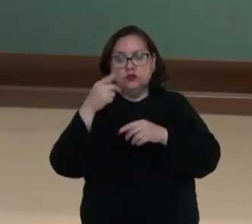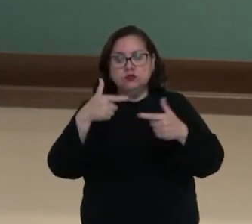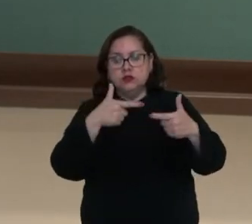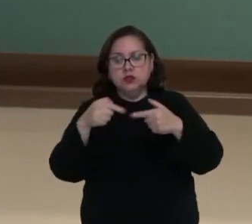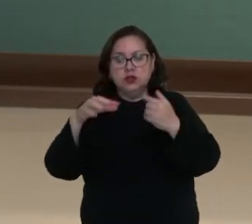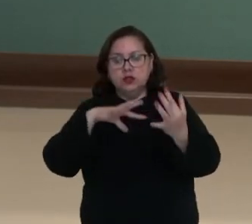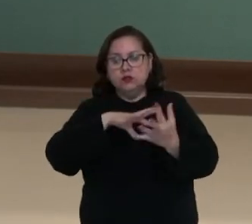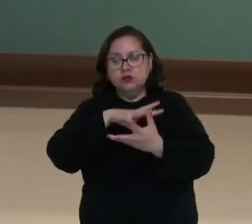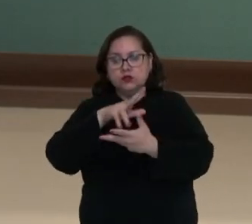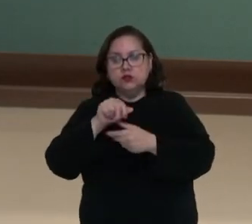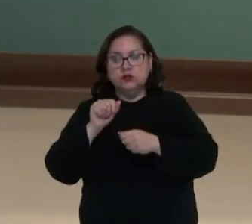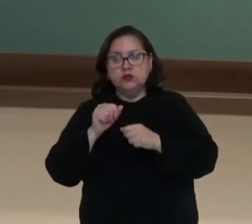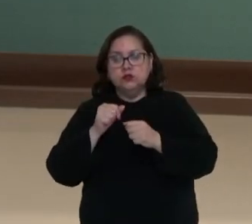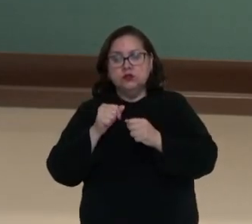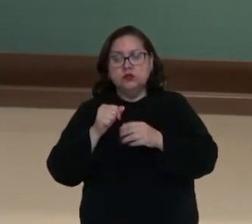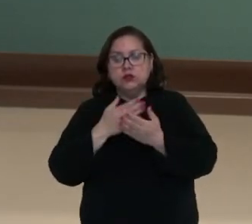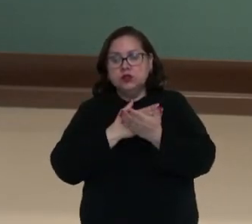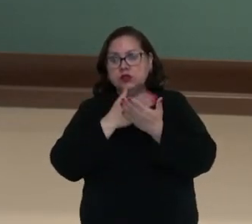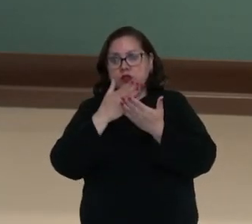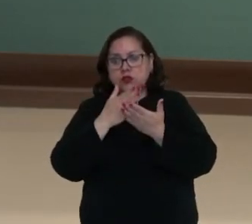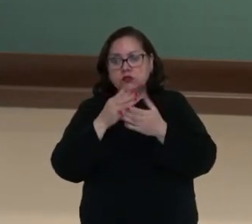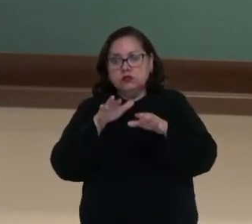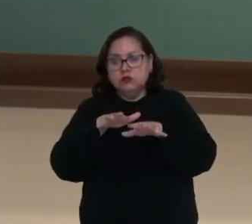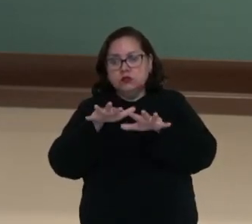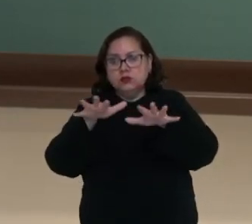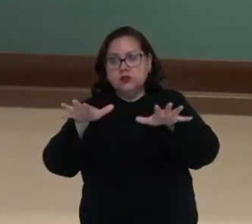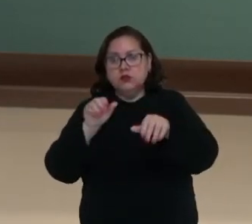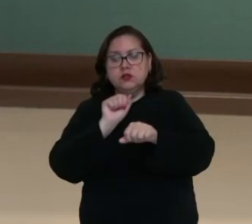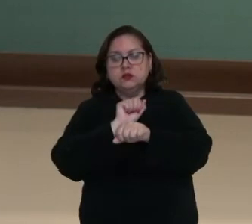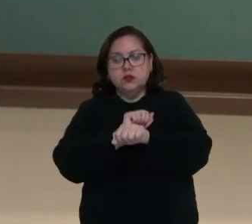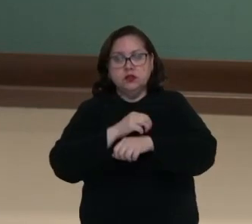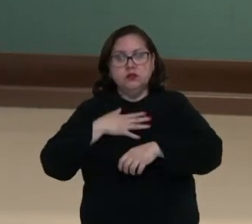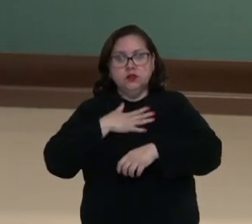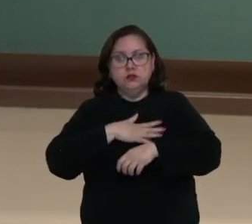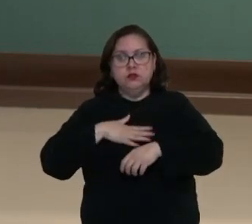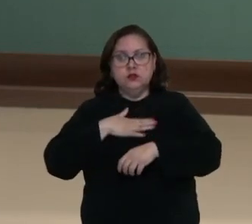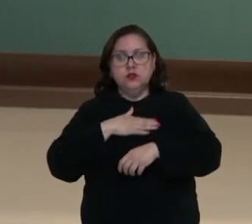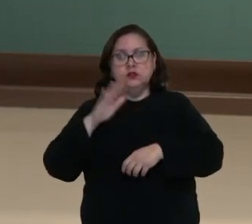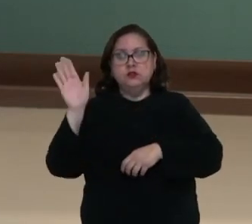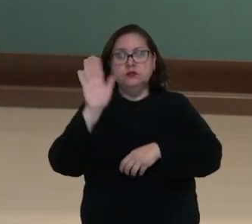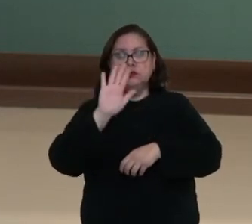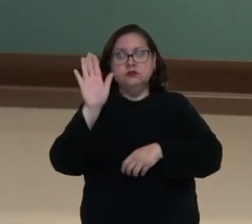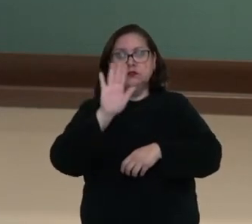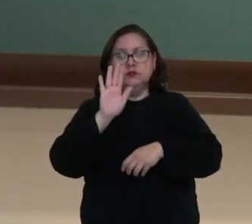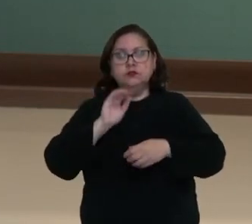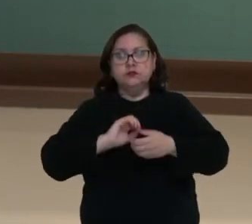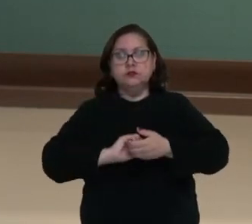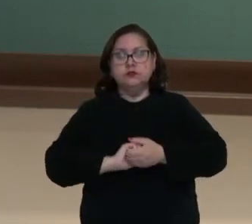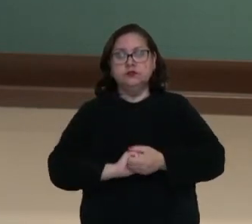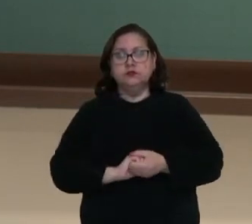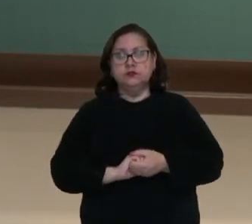Mundial e o início da expansão. Espero que vocês tenham gostado. Até breve!